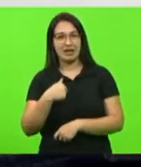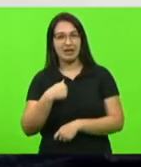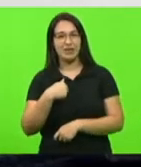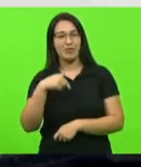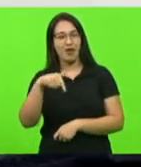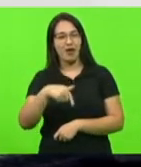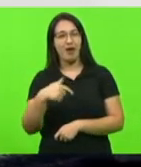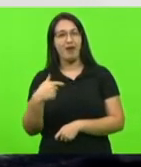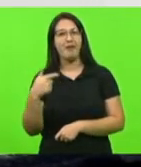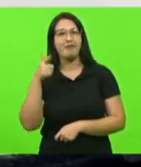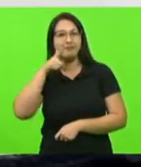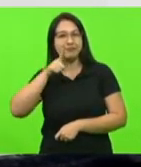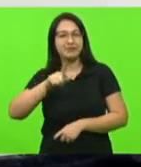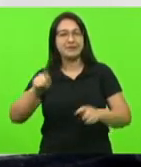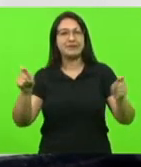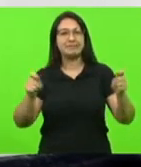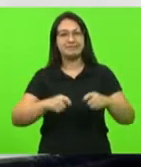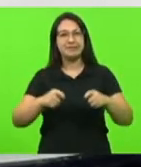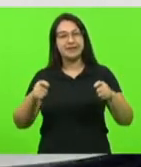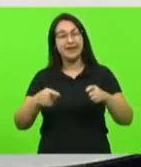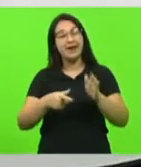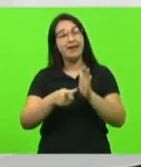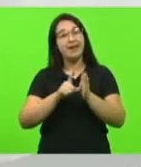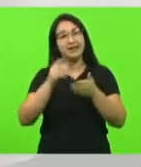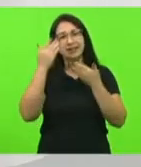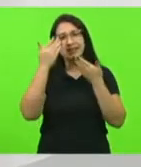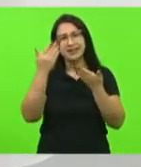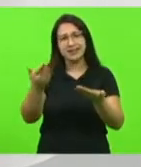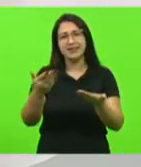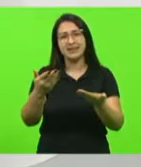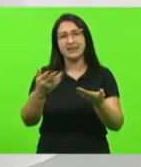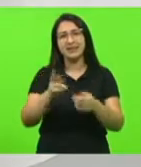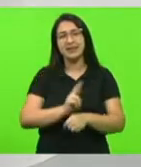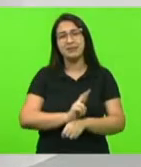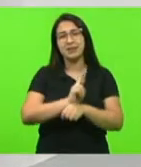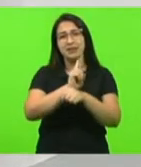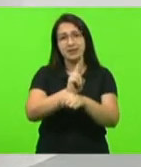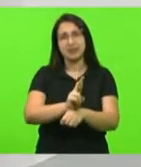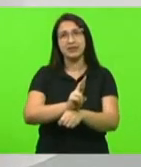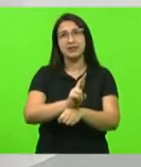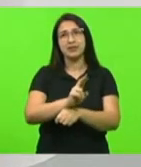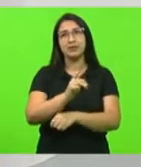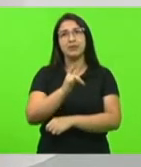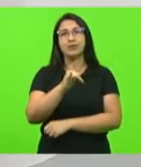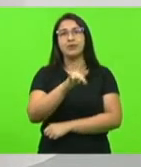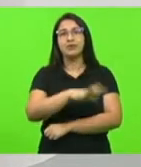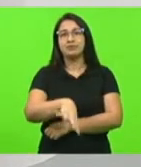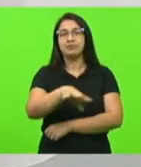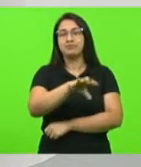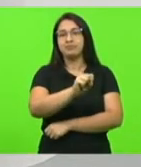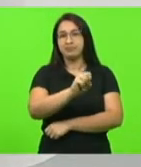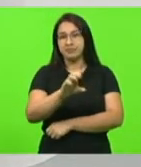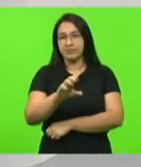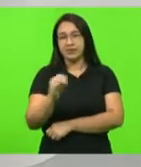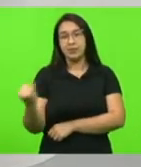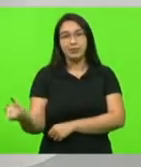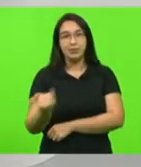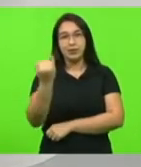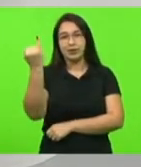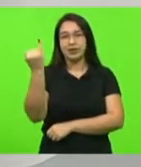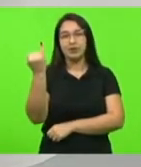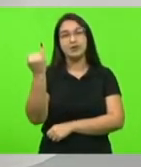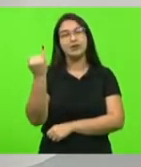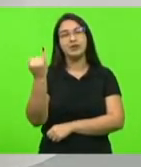até queria agradecer em nome do povo de Santa Catarina desse importante projeto que a gente está plantando a